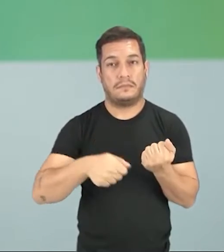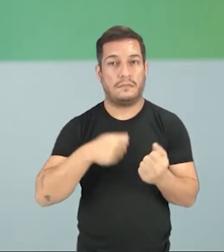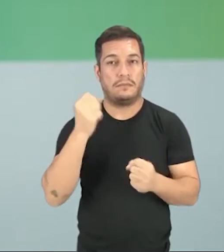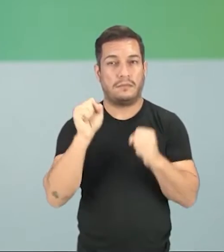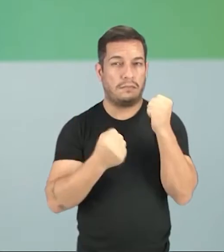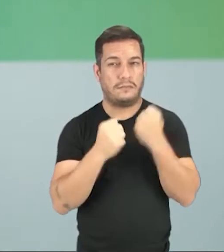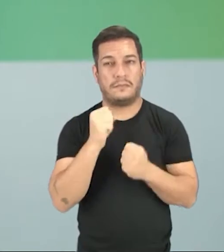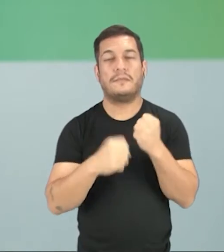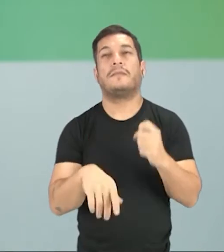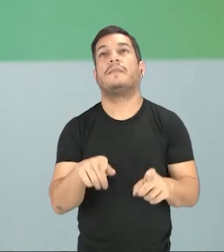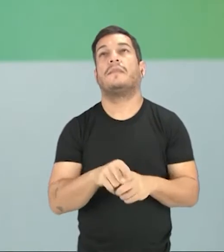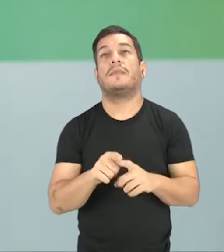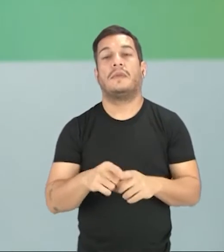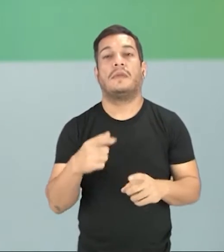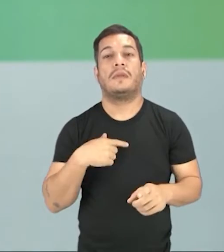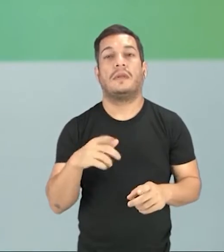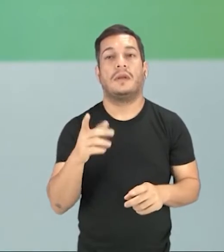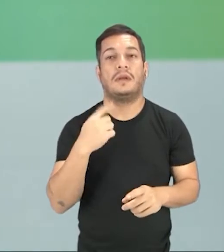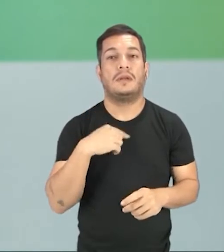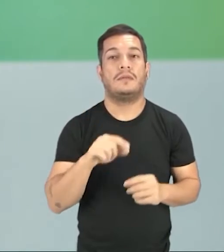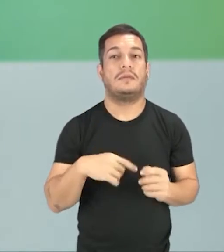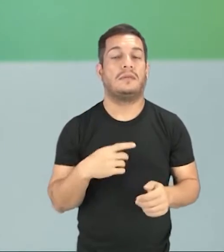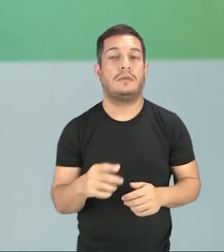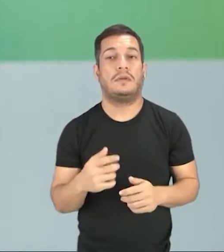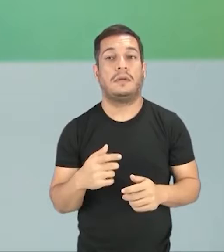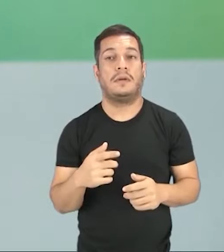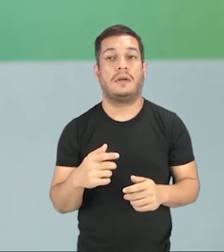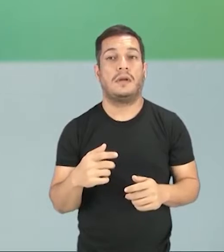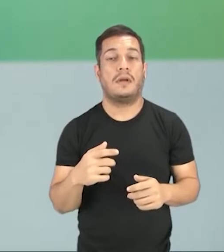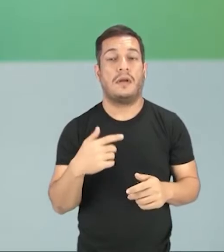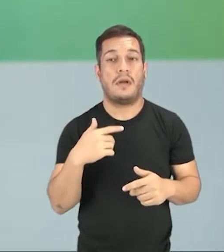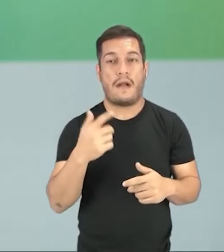E ele vende a sua força de trabalho.